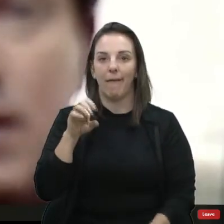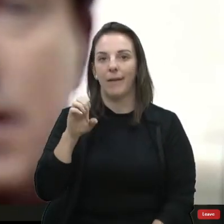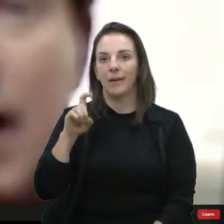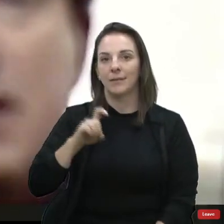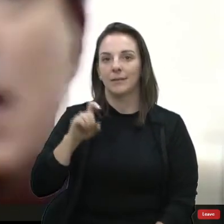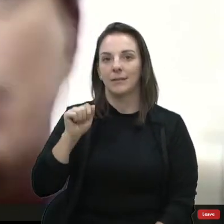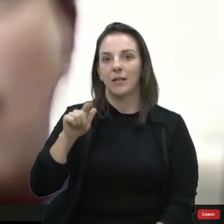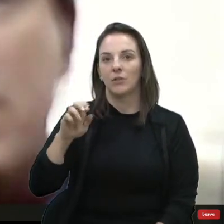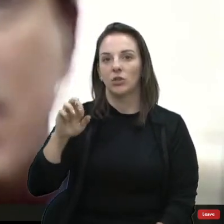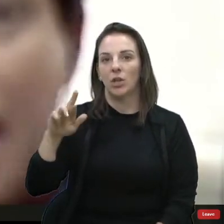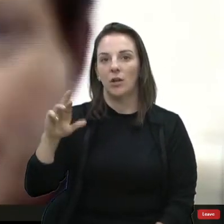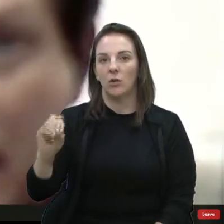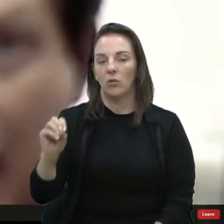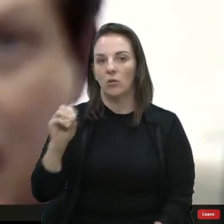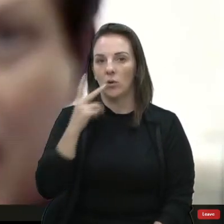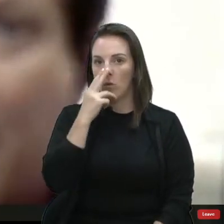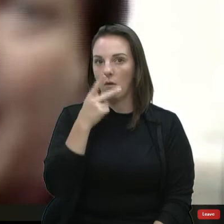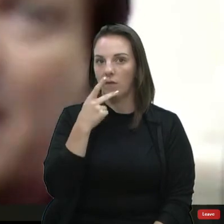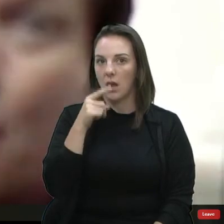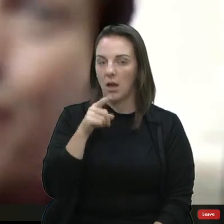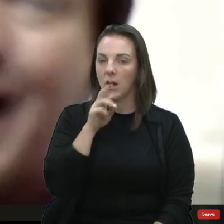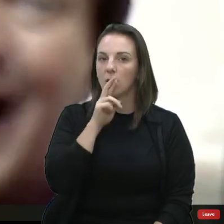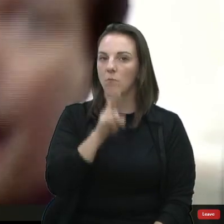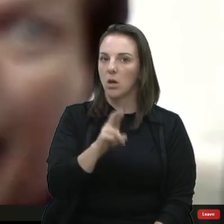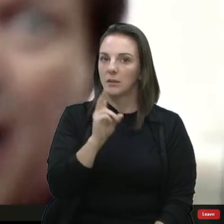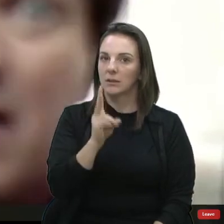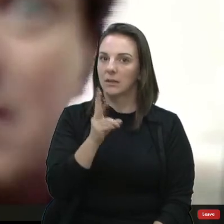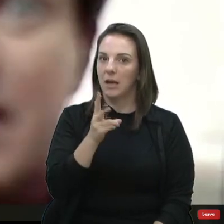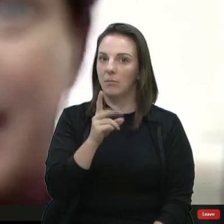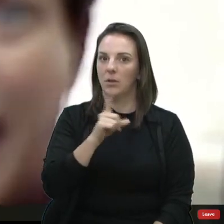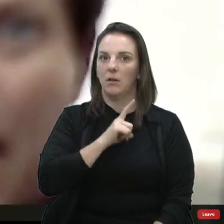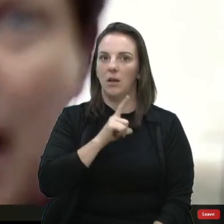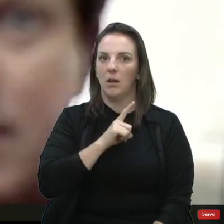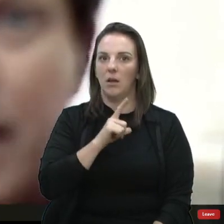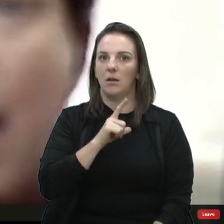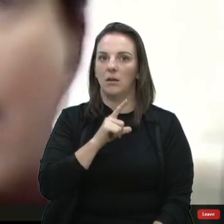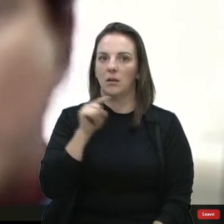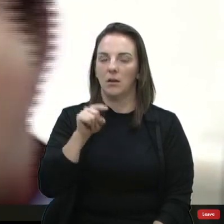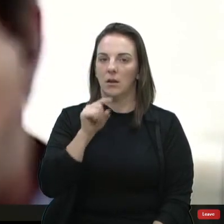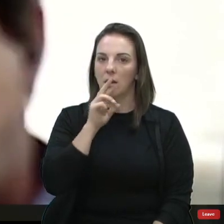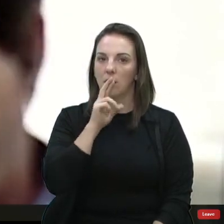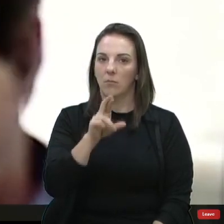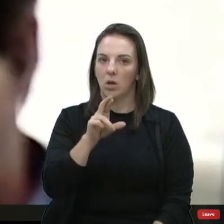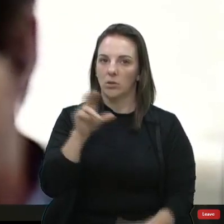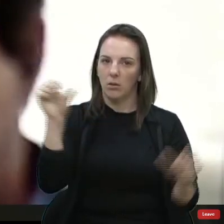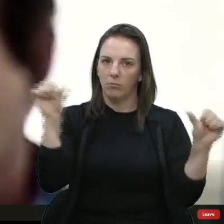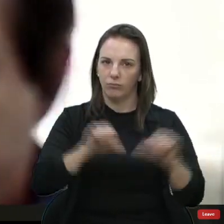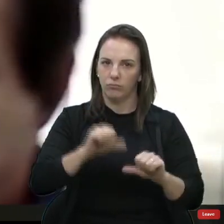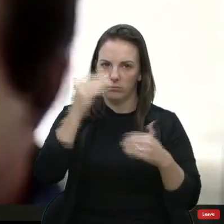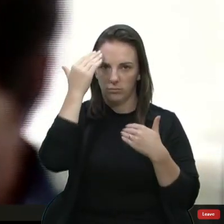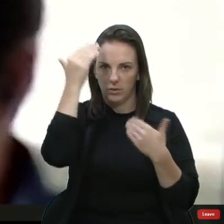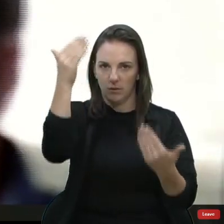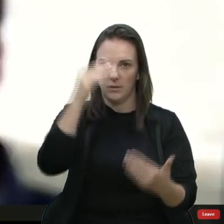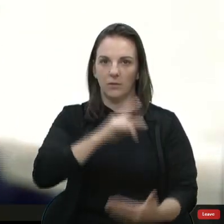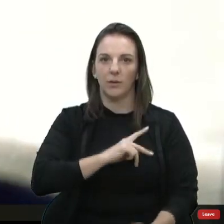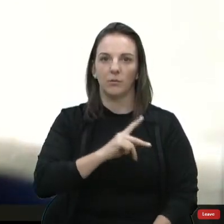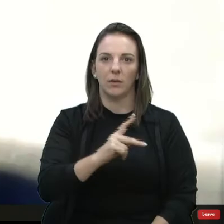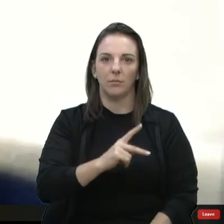como eu disse, as respostas sempre têm e elas são cabais. Cabais. Obrigado, senhor presidente. E aí Amém.